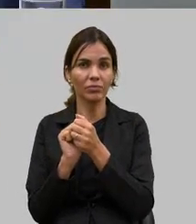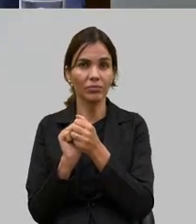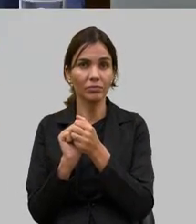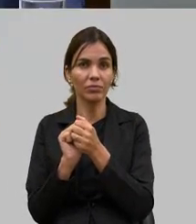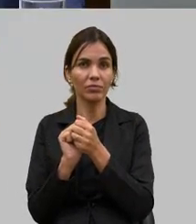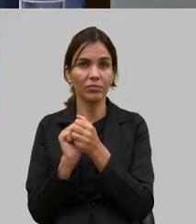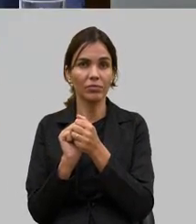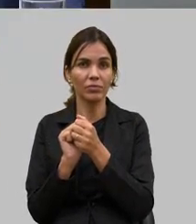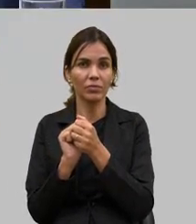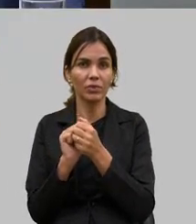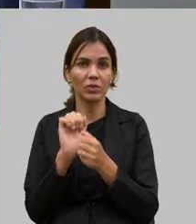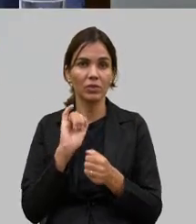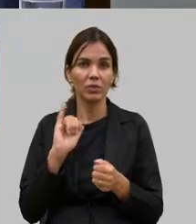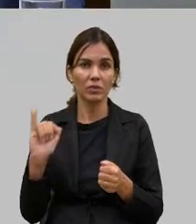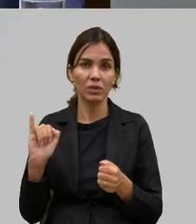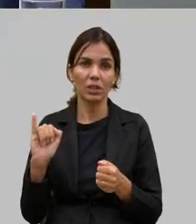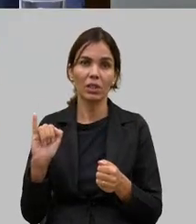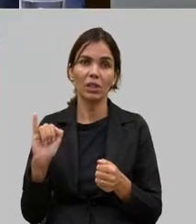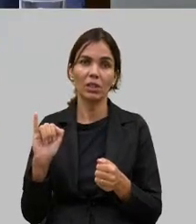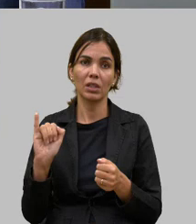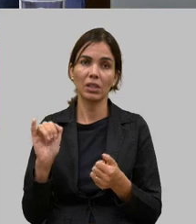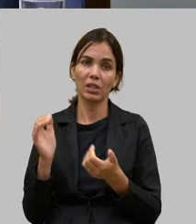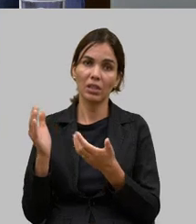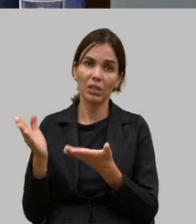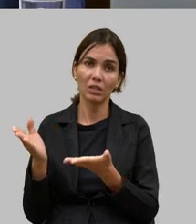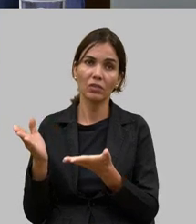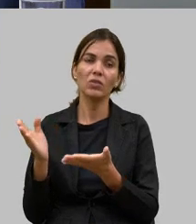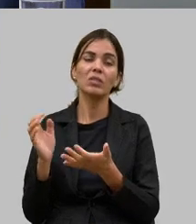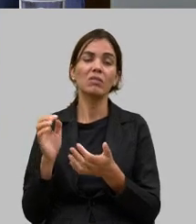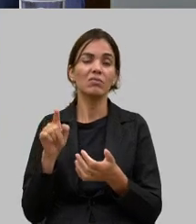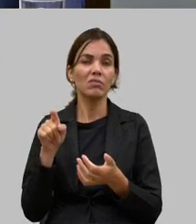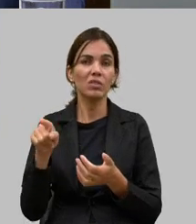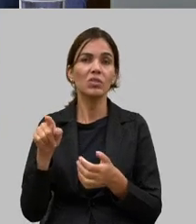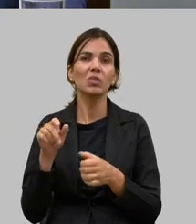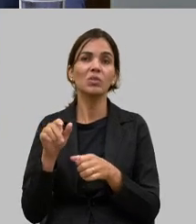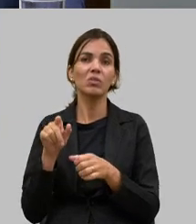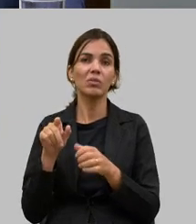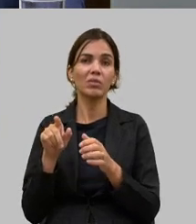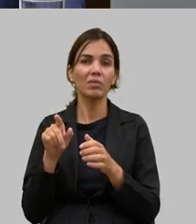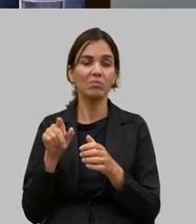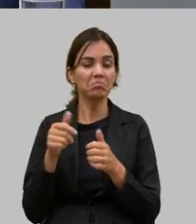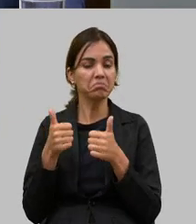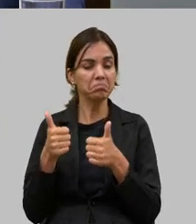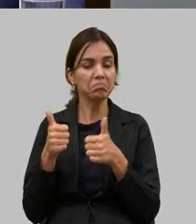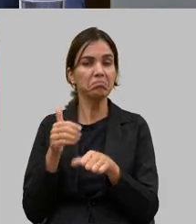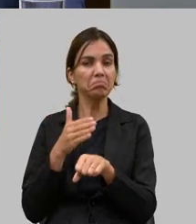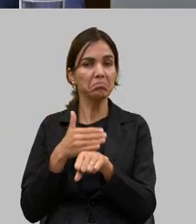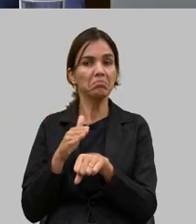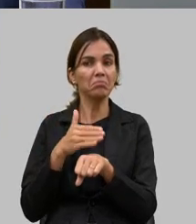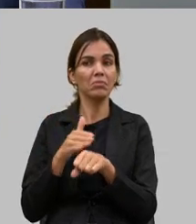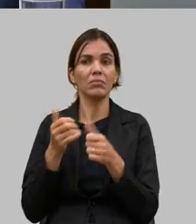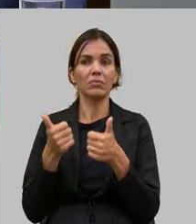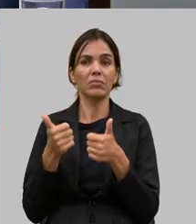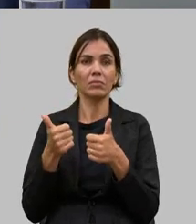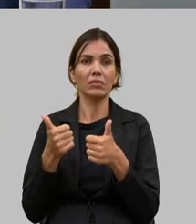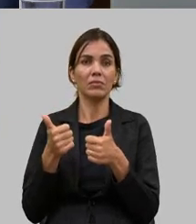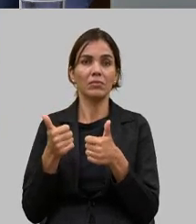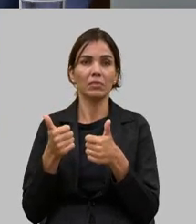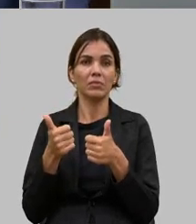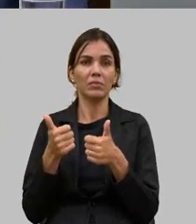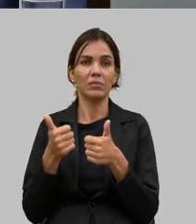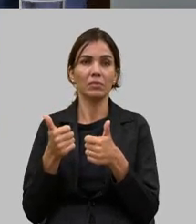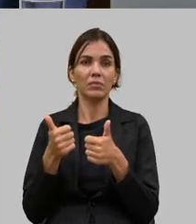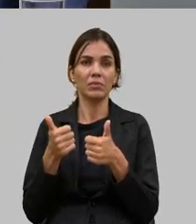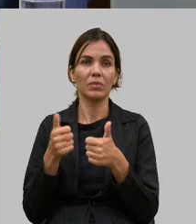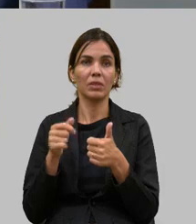o secretário falei secretário o senhor é muito bem preparado posso tentar aqui mas não vou conseguir apertar o senhor não isso advém também da turma que